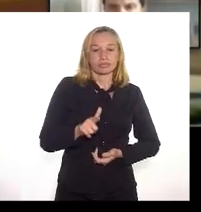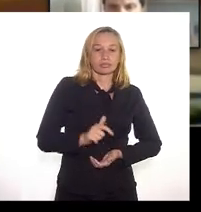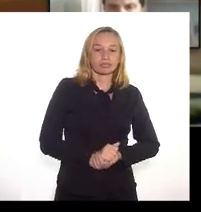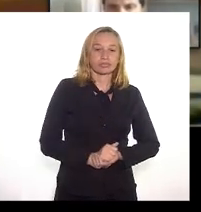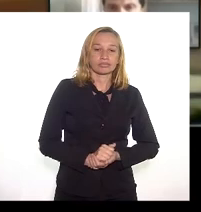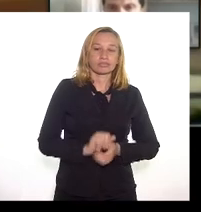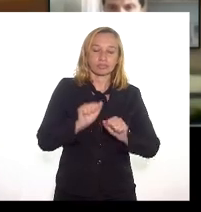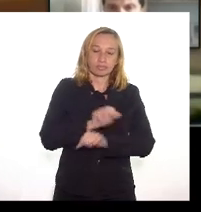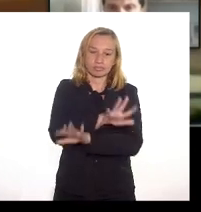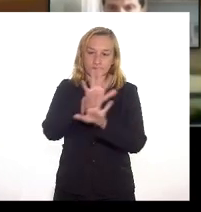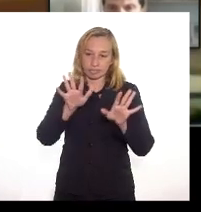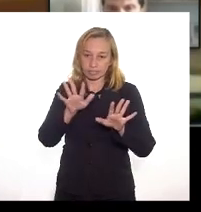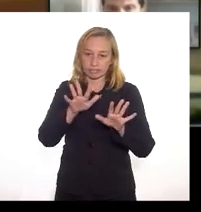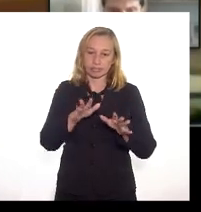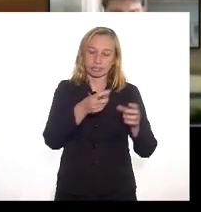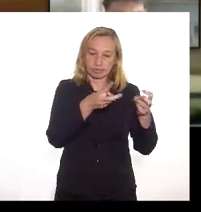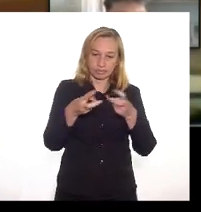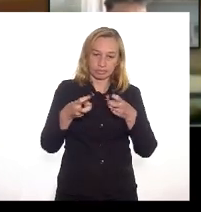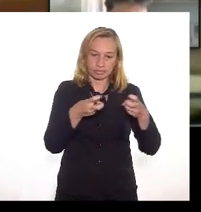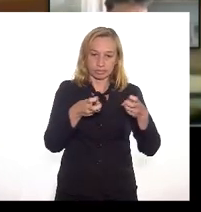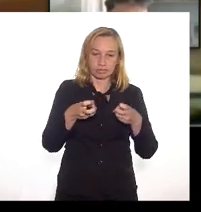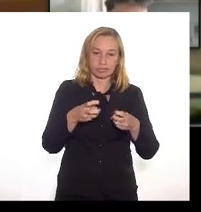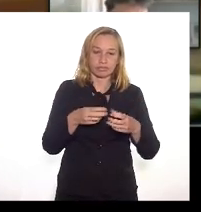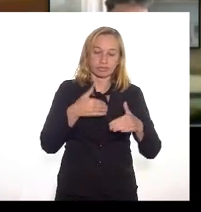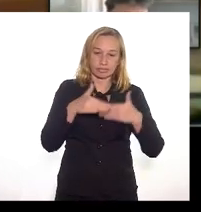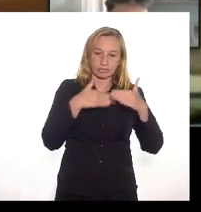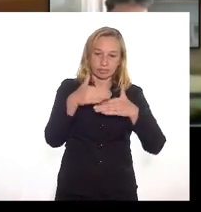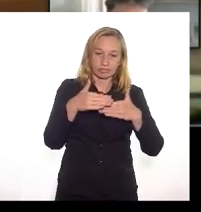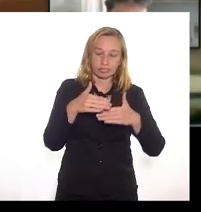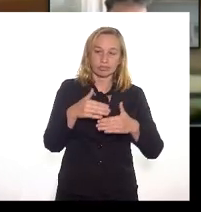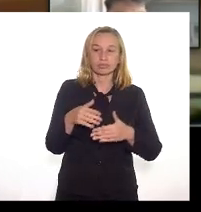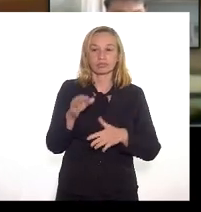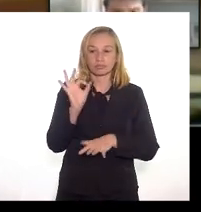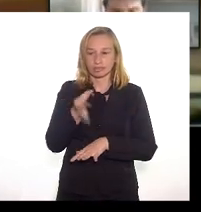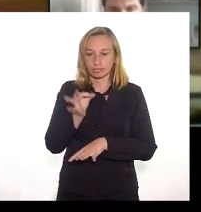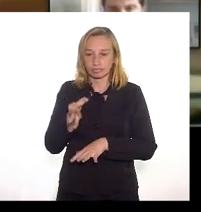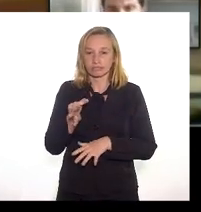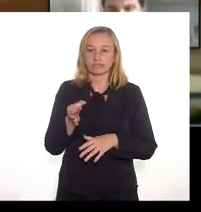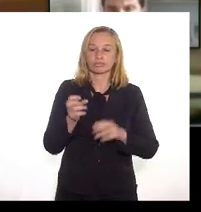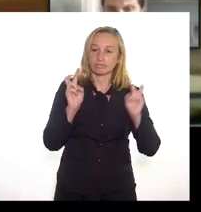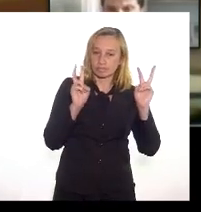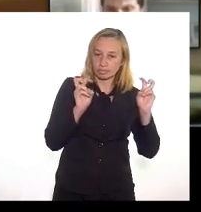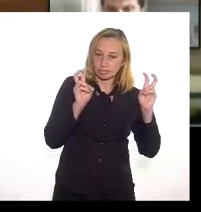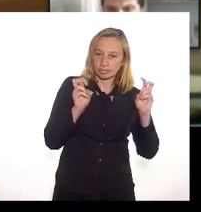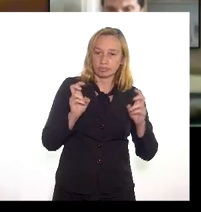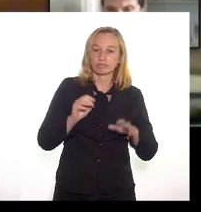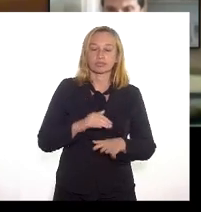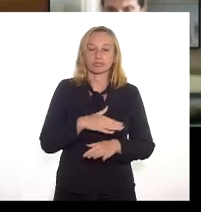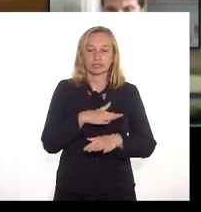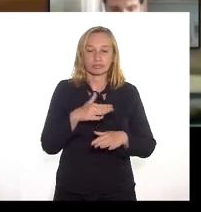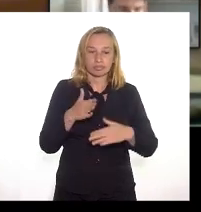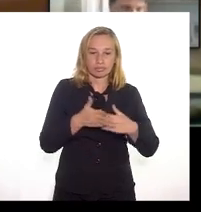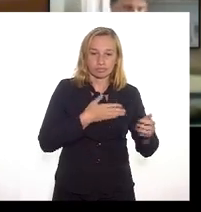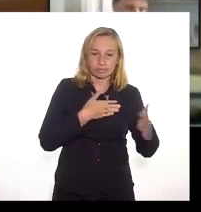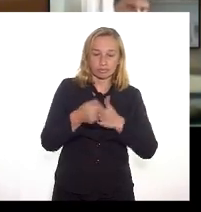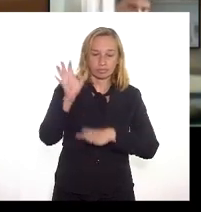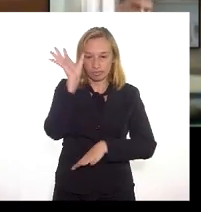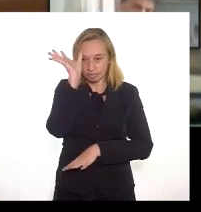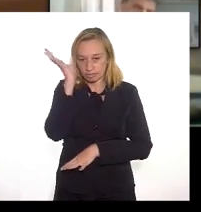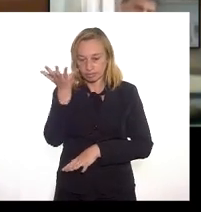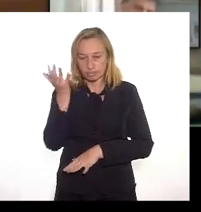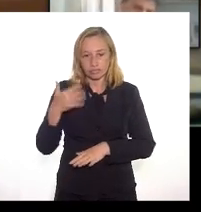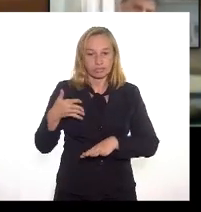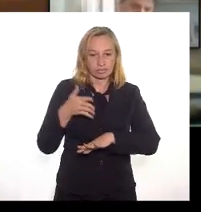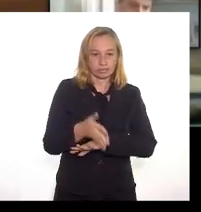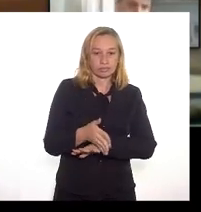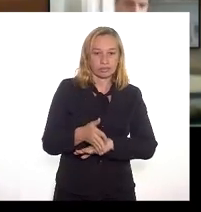transparência e observância do devido processo legal nesse caso para que qualquer solução a que se